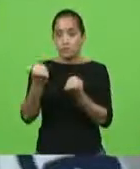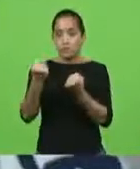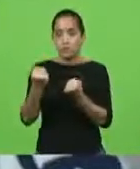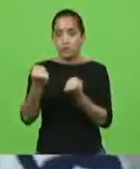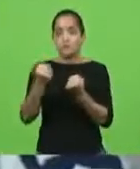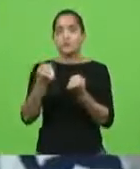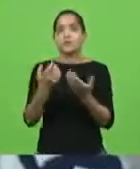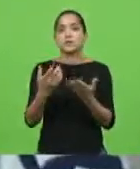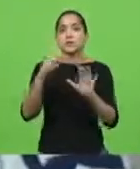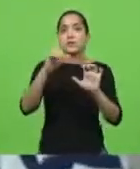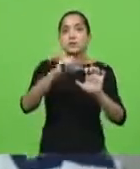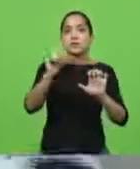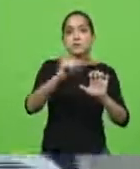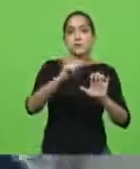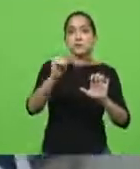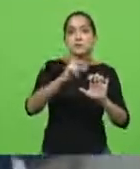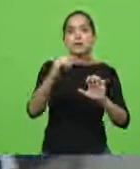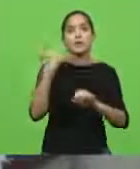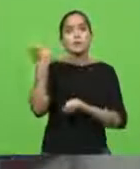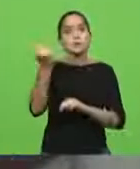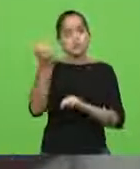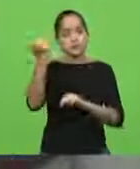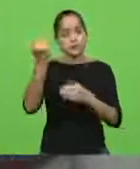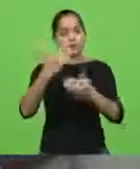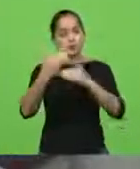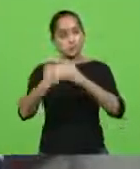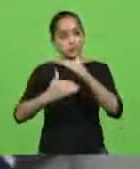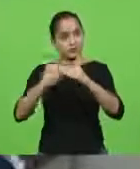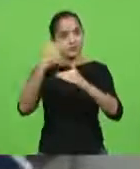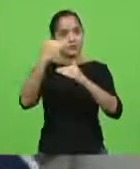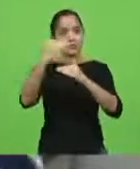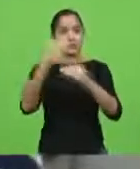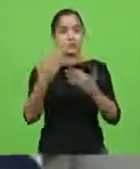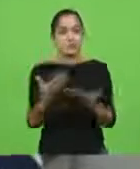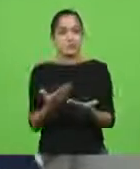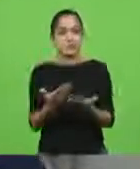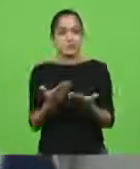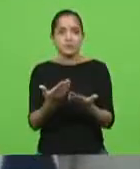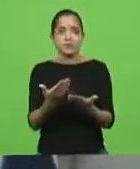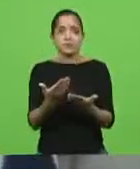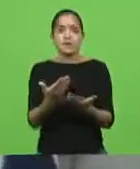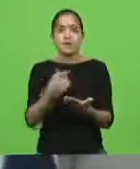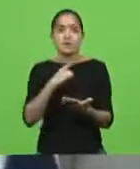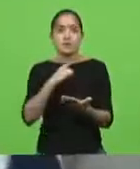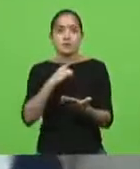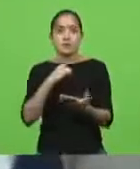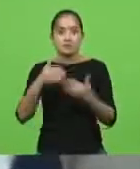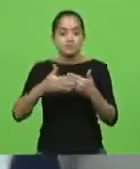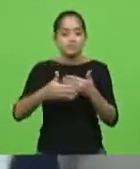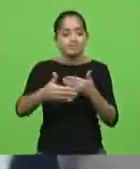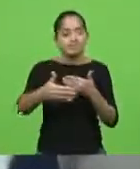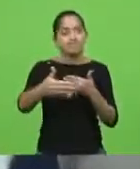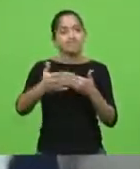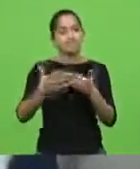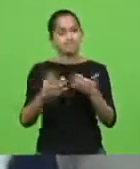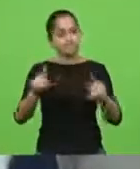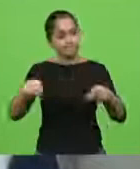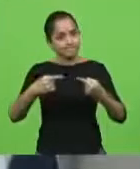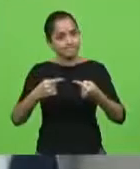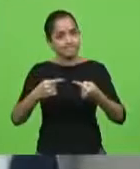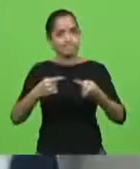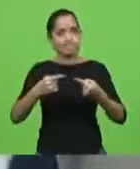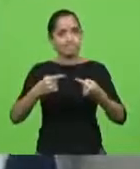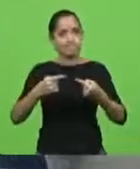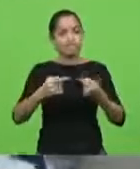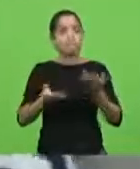empreendedorismo é fundamental para o desenvolvimento catarinense. Nós temos pela frente grandes desafios para o